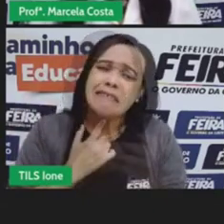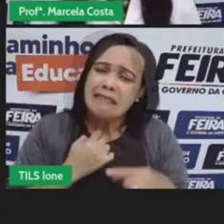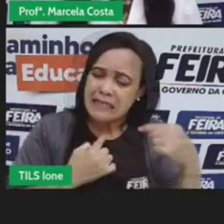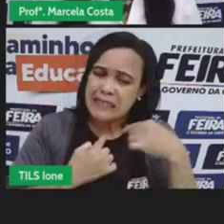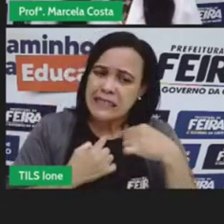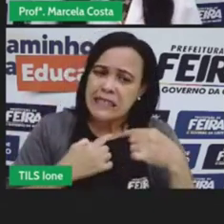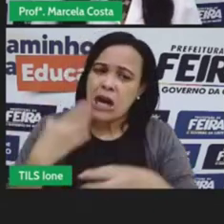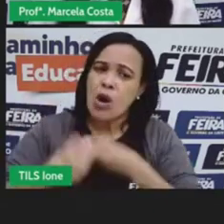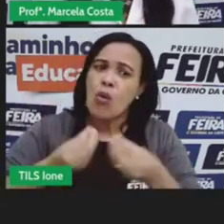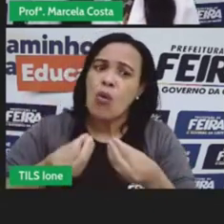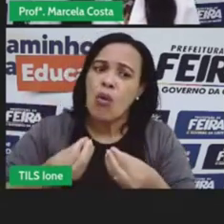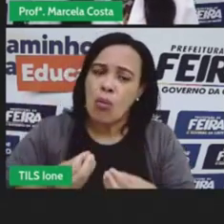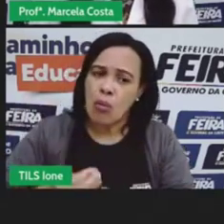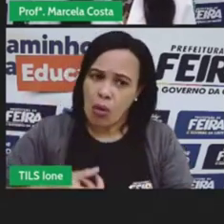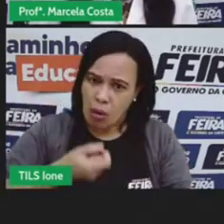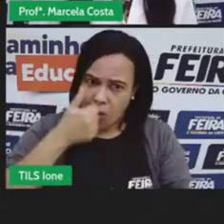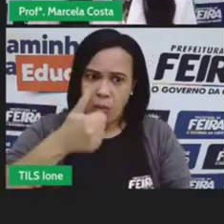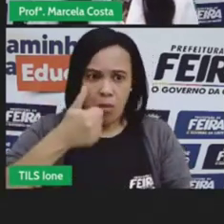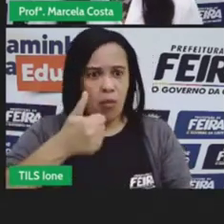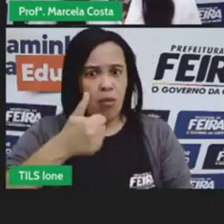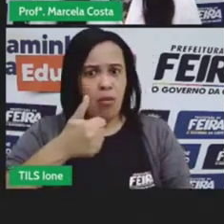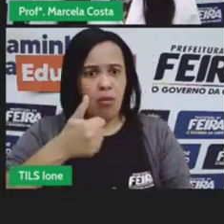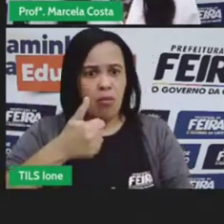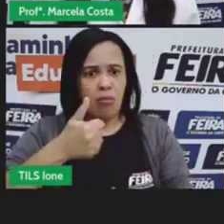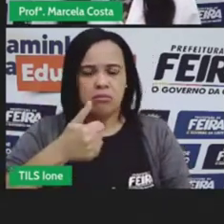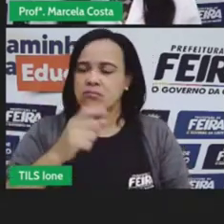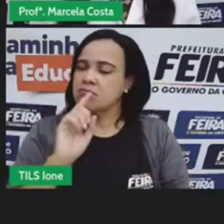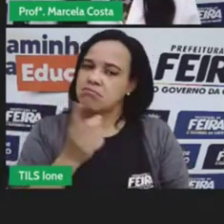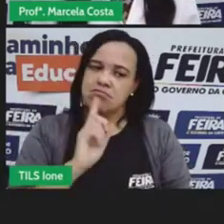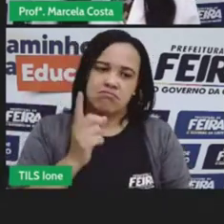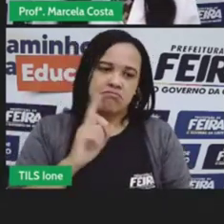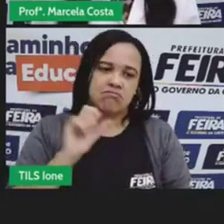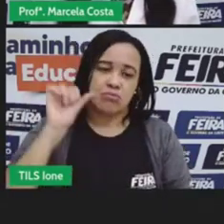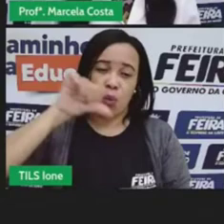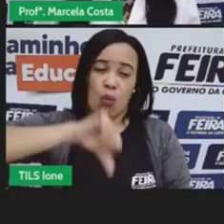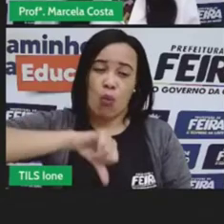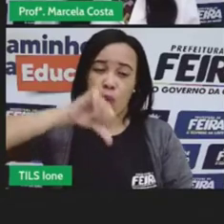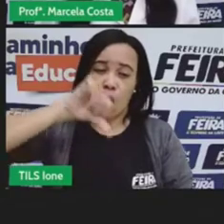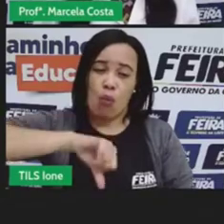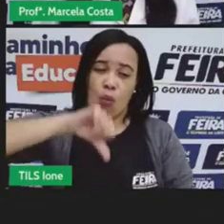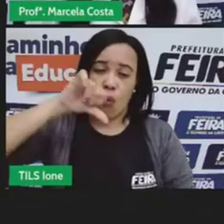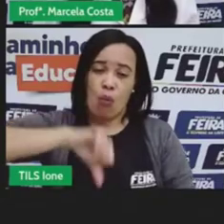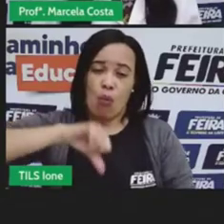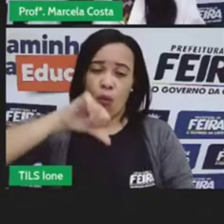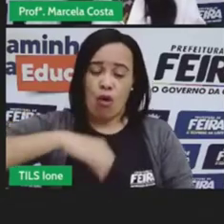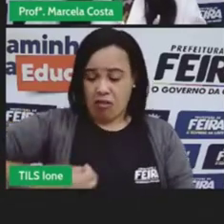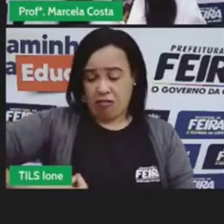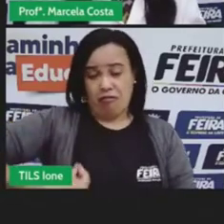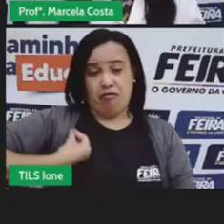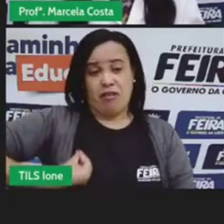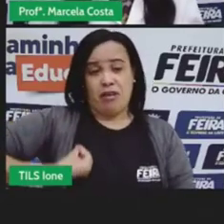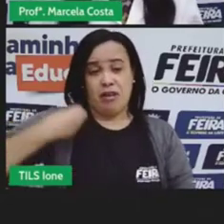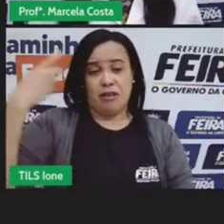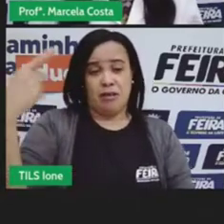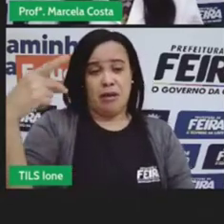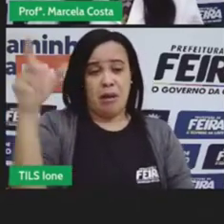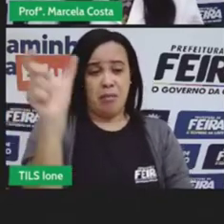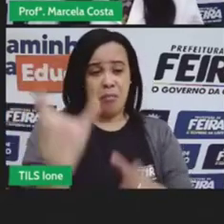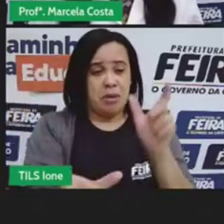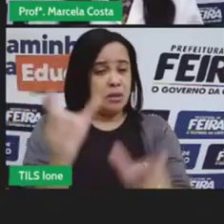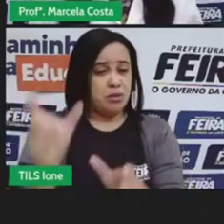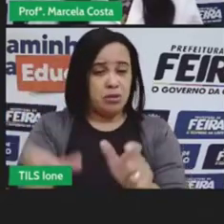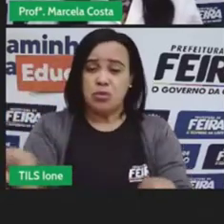e trazer impactos negativos para a vida dessa pessoa, para a sociedade, para o meio ambiente, para a